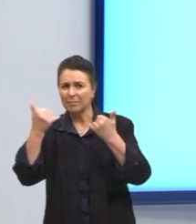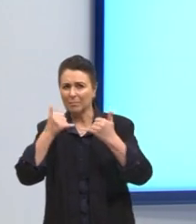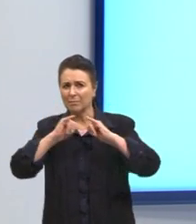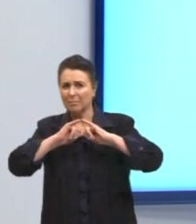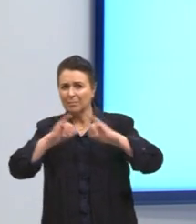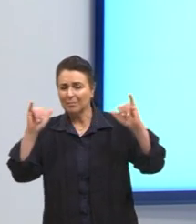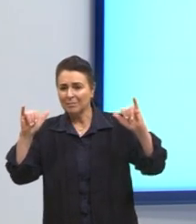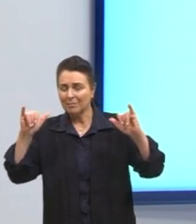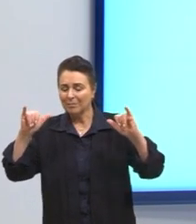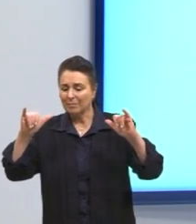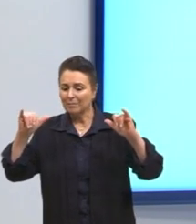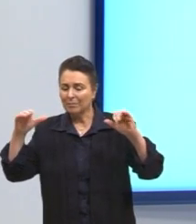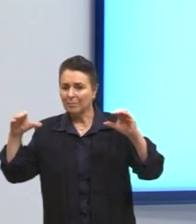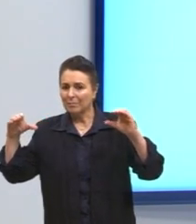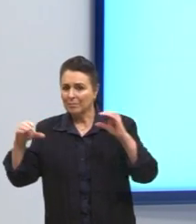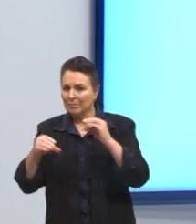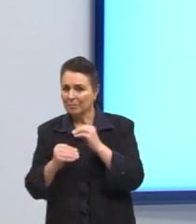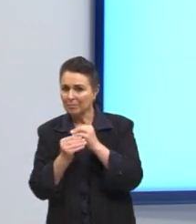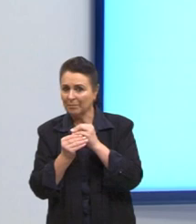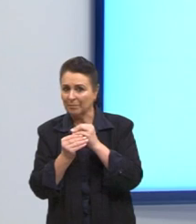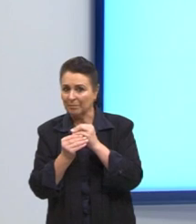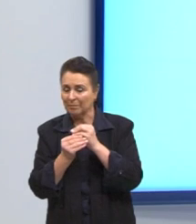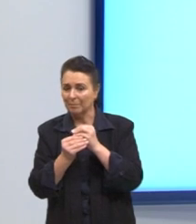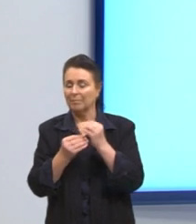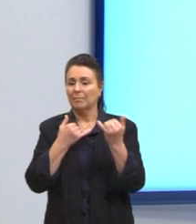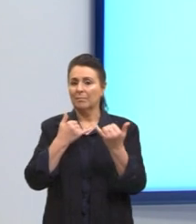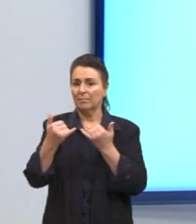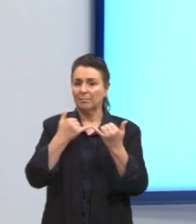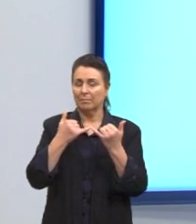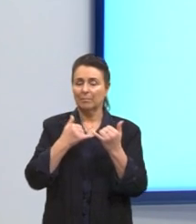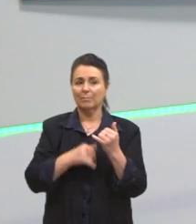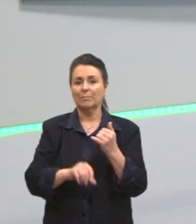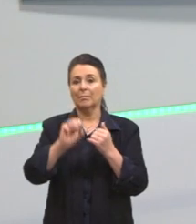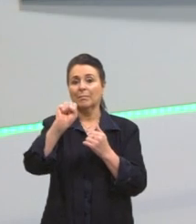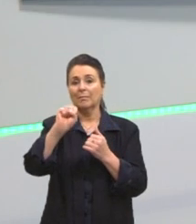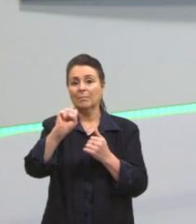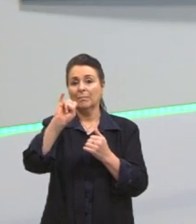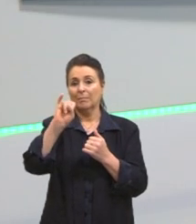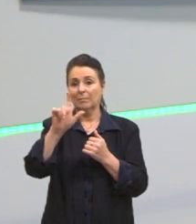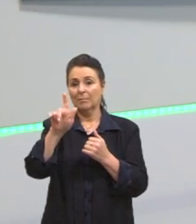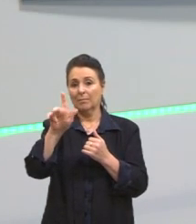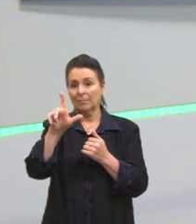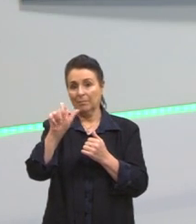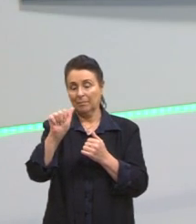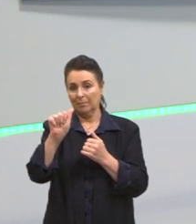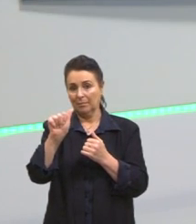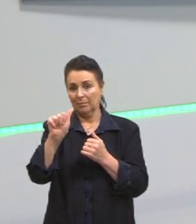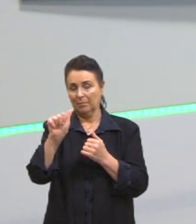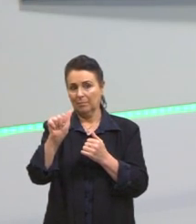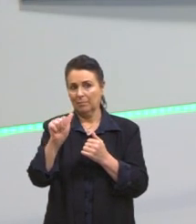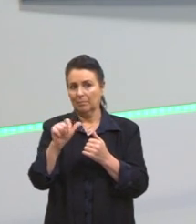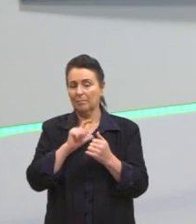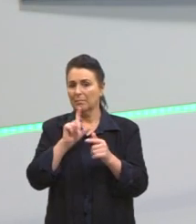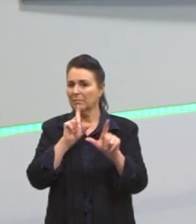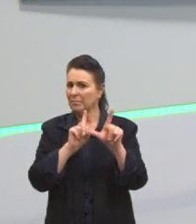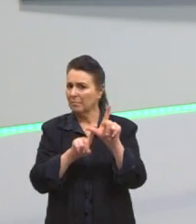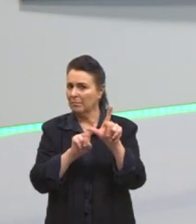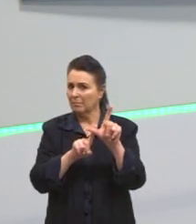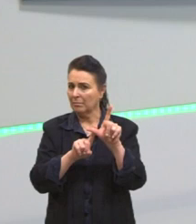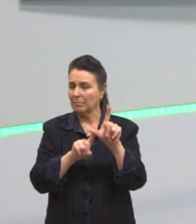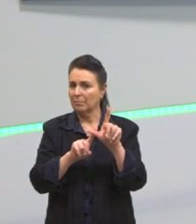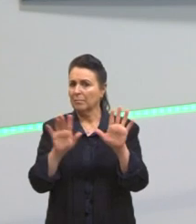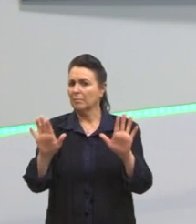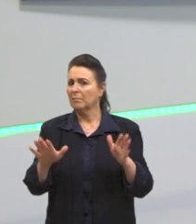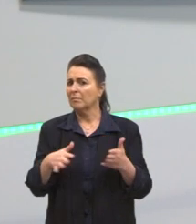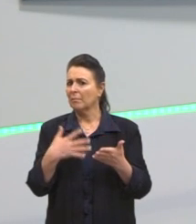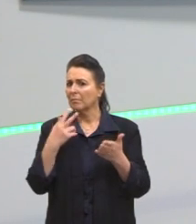eu tenho, por exemplo, uma sigla. E aí, quero colocar o significado dessa sigla, que a gente já sabe que